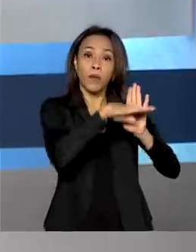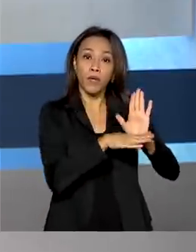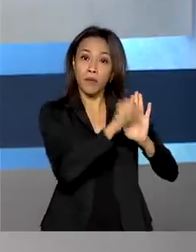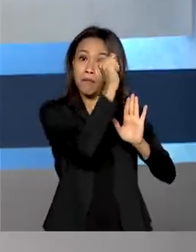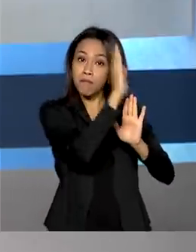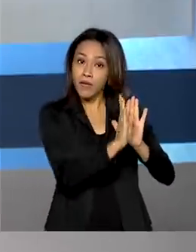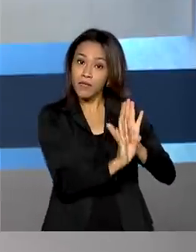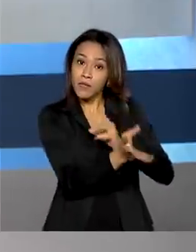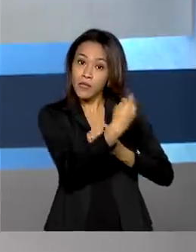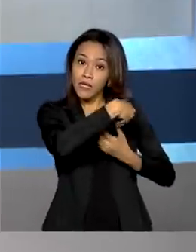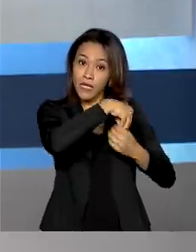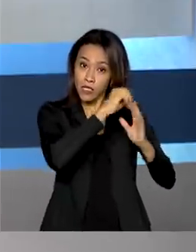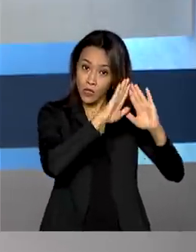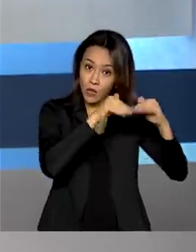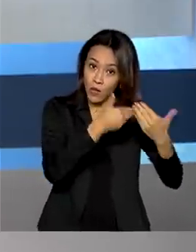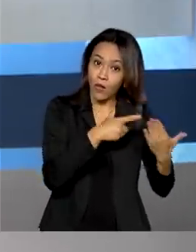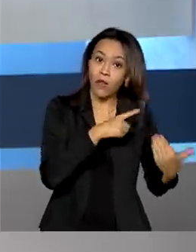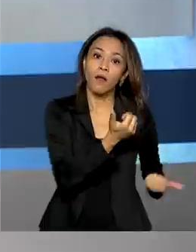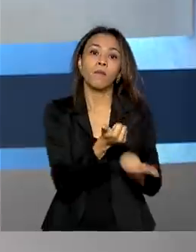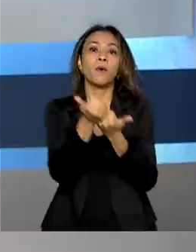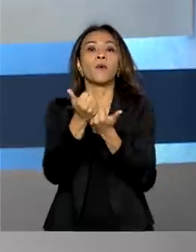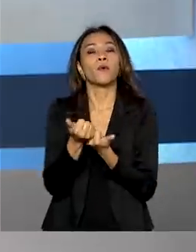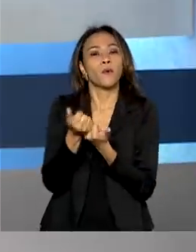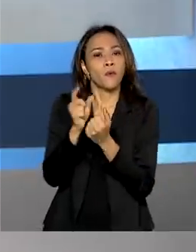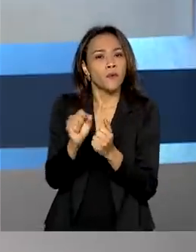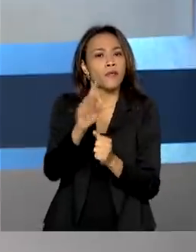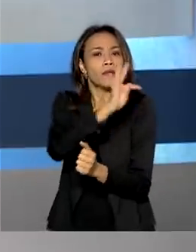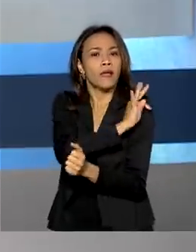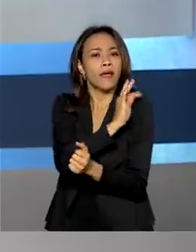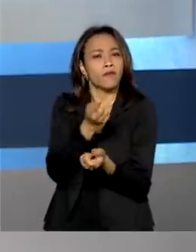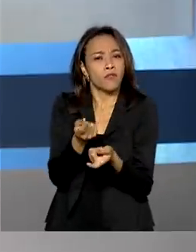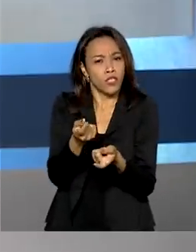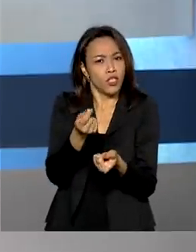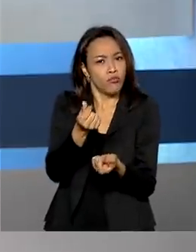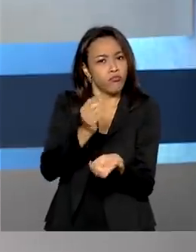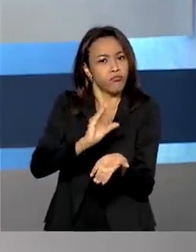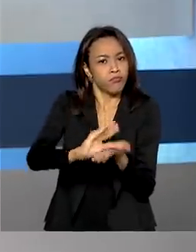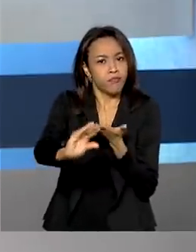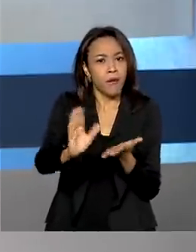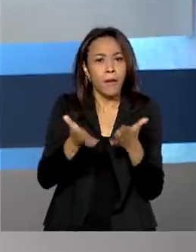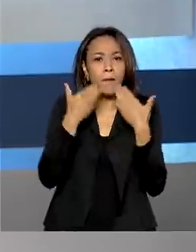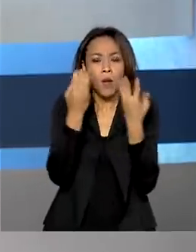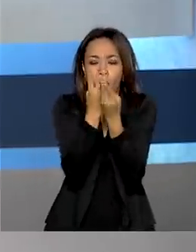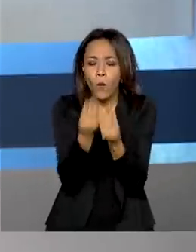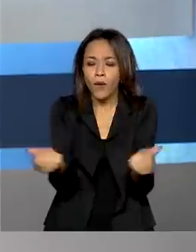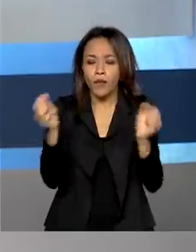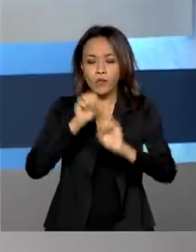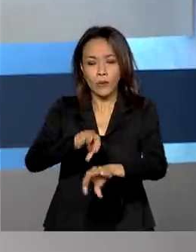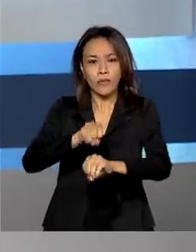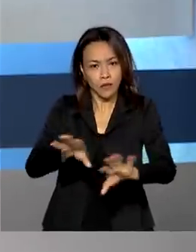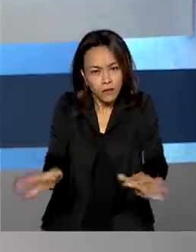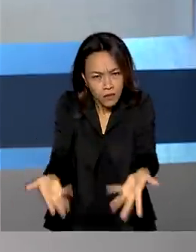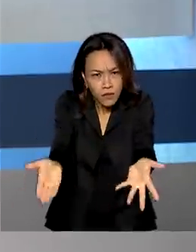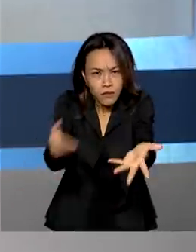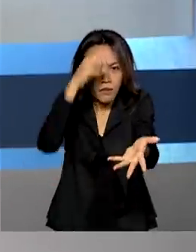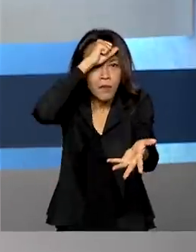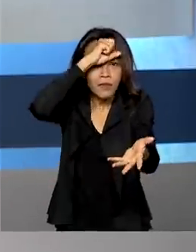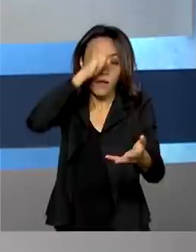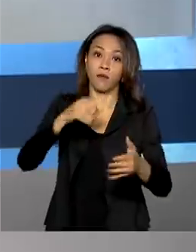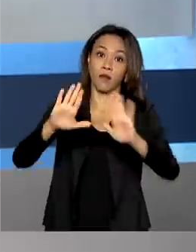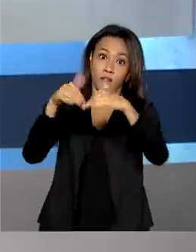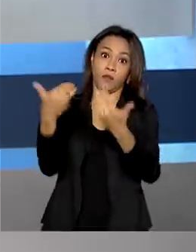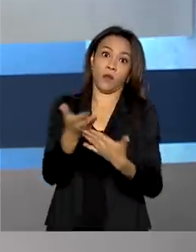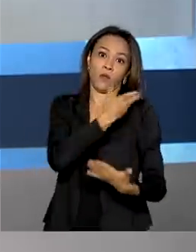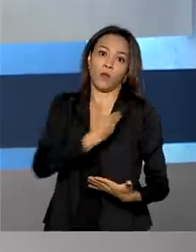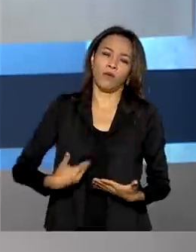Escola oferece apoio técnico e financeiro para aprimorar a qualidade do ensino e incentivar o aprendizado. As escolas públicas